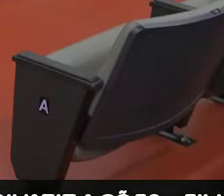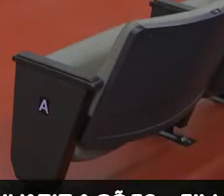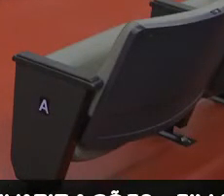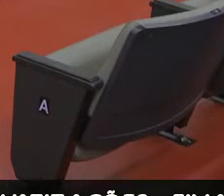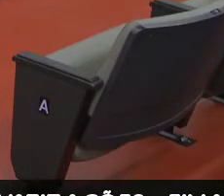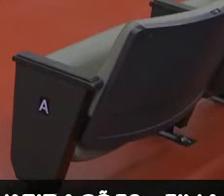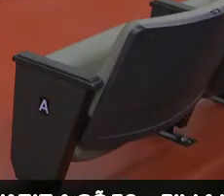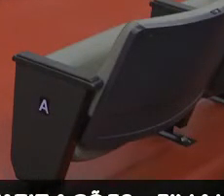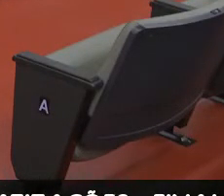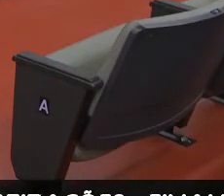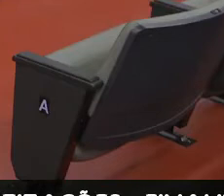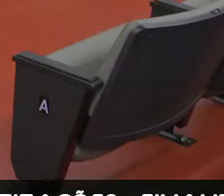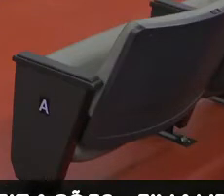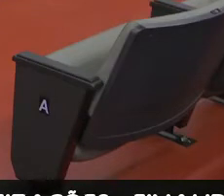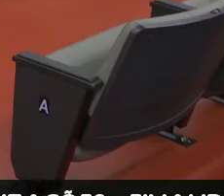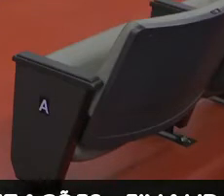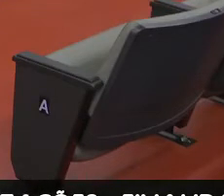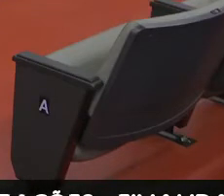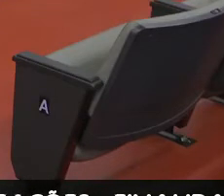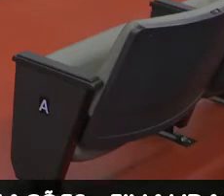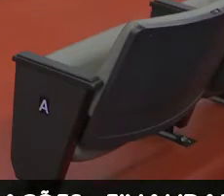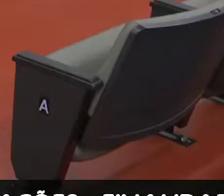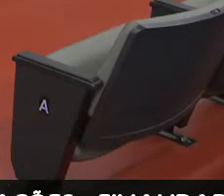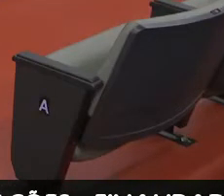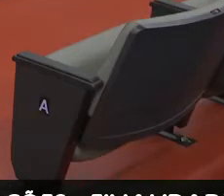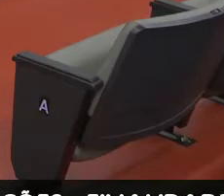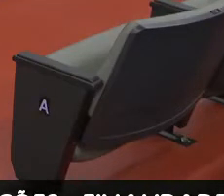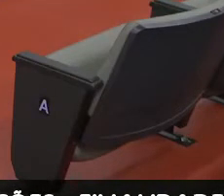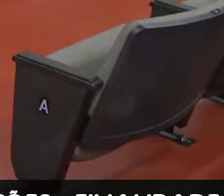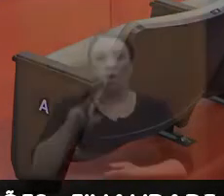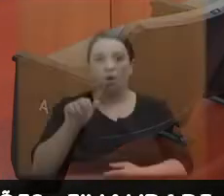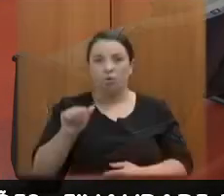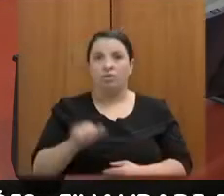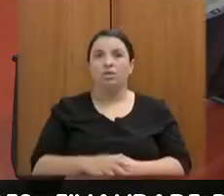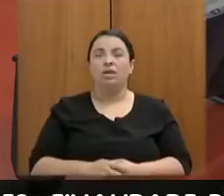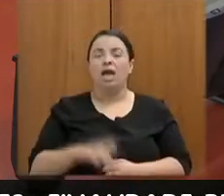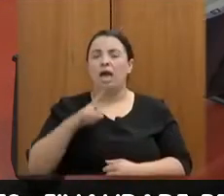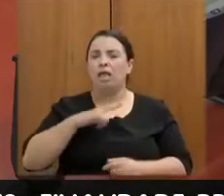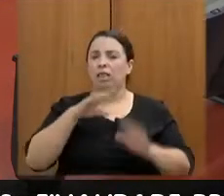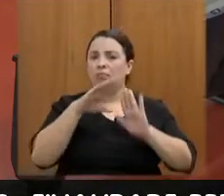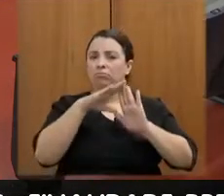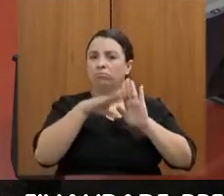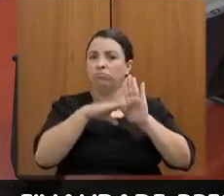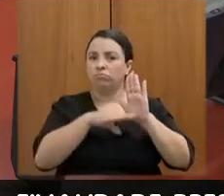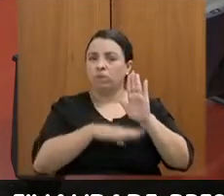Está aqui na tela, para os presentes poderem verificar e ver a ordem de fala.